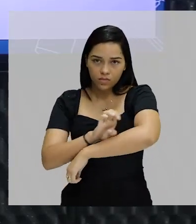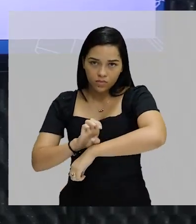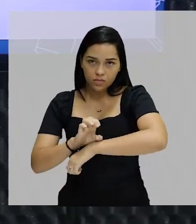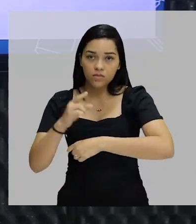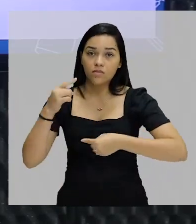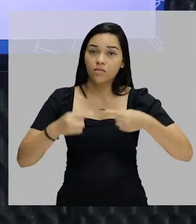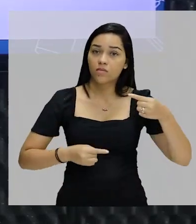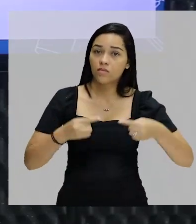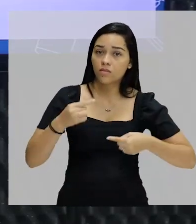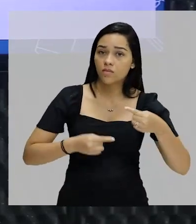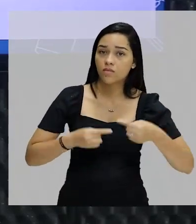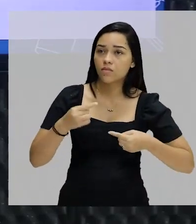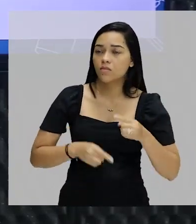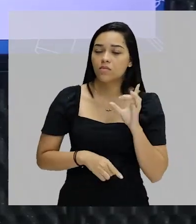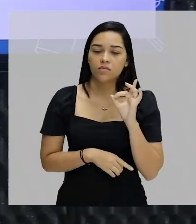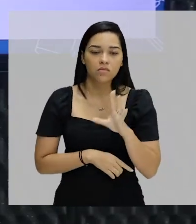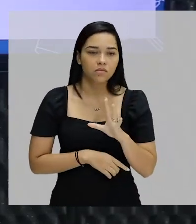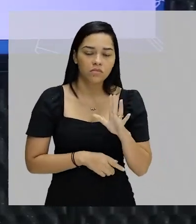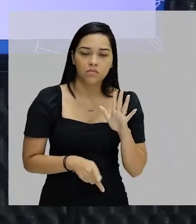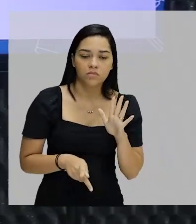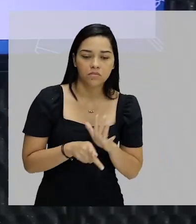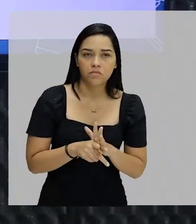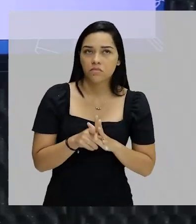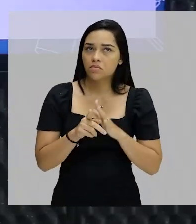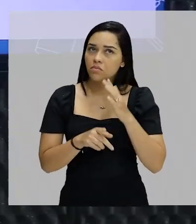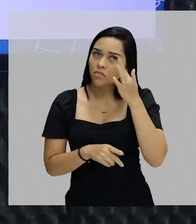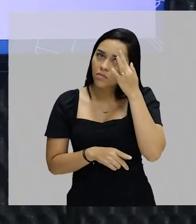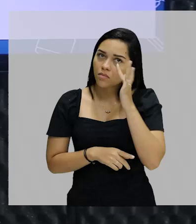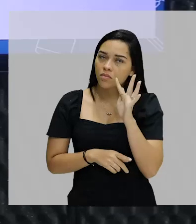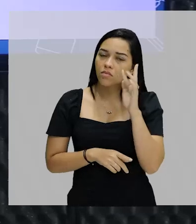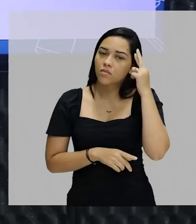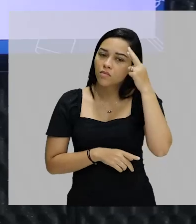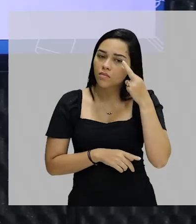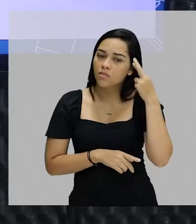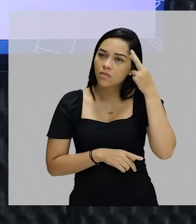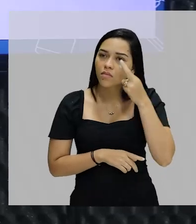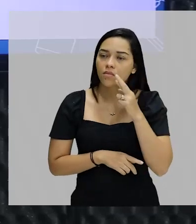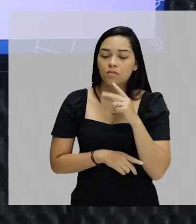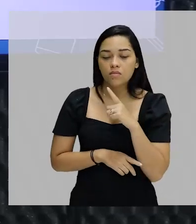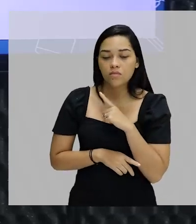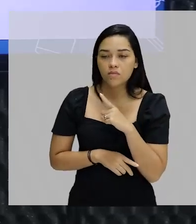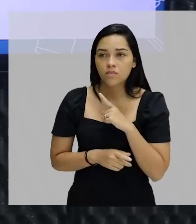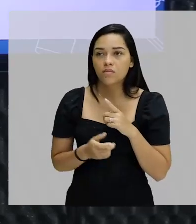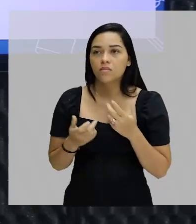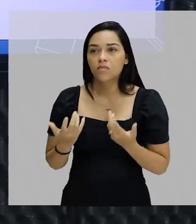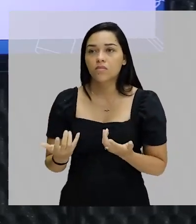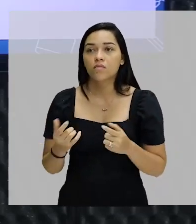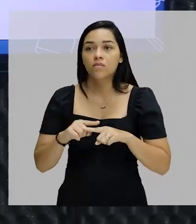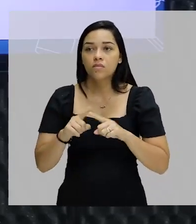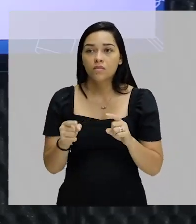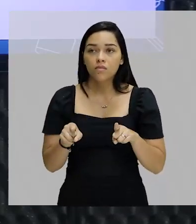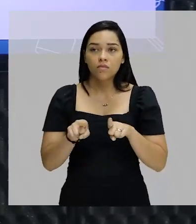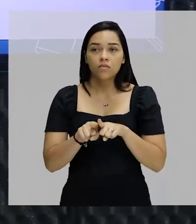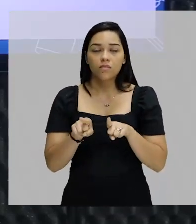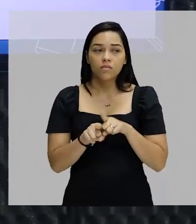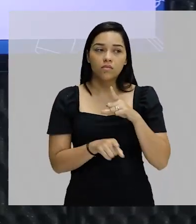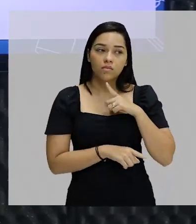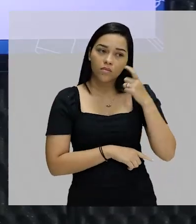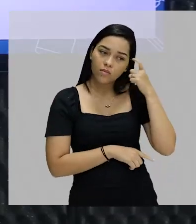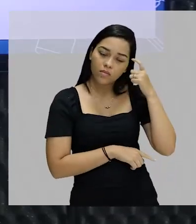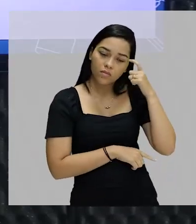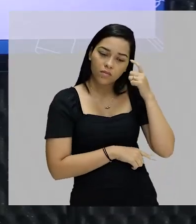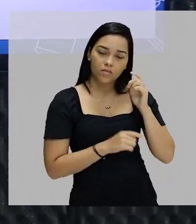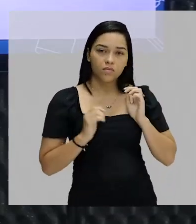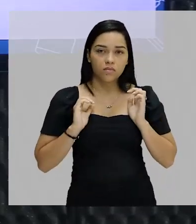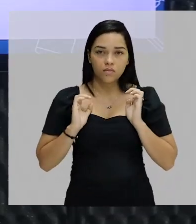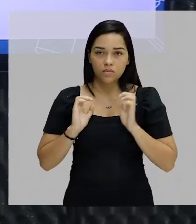Não no sentido somente filosófico reflexivo, de injustiça, mas também a partir da ideia da ética e